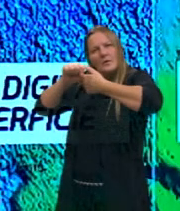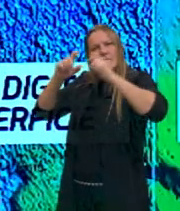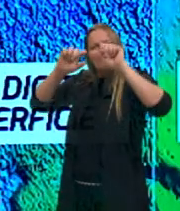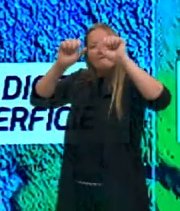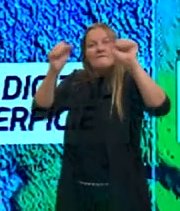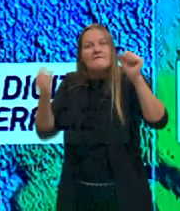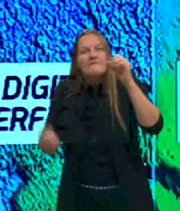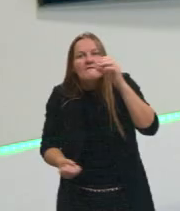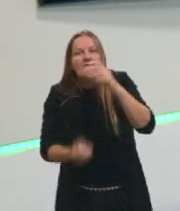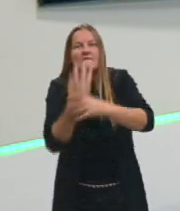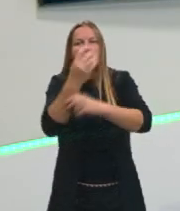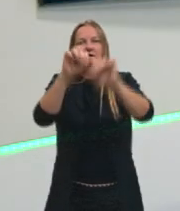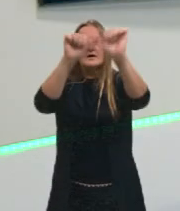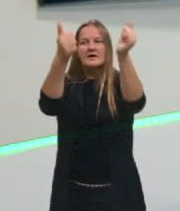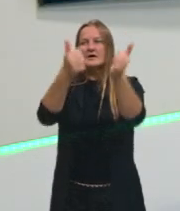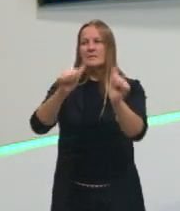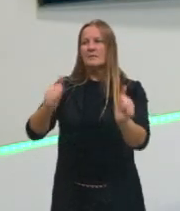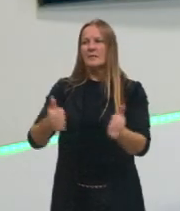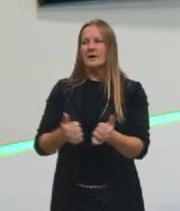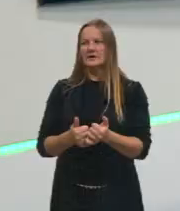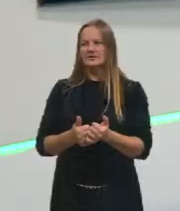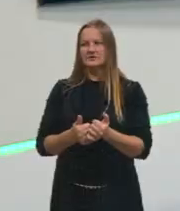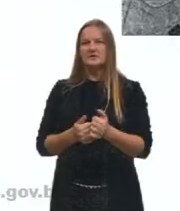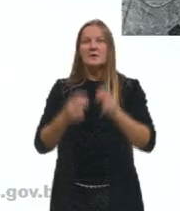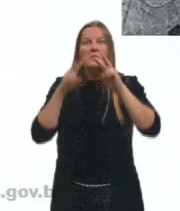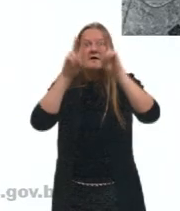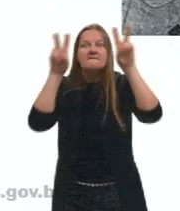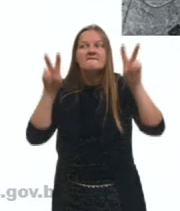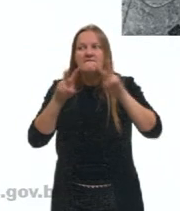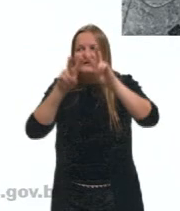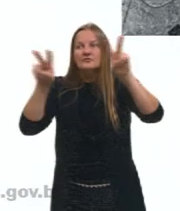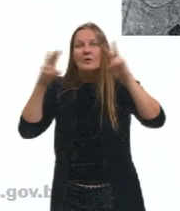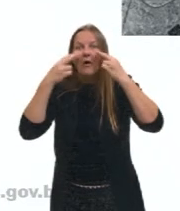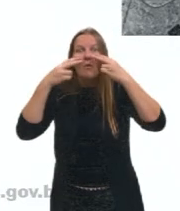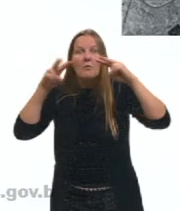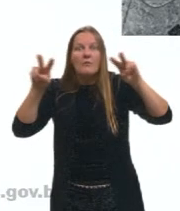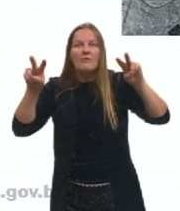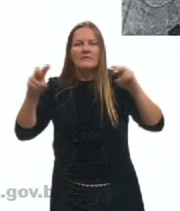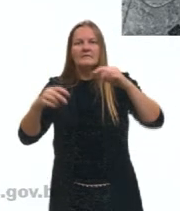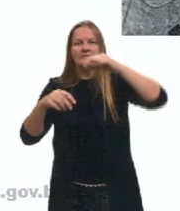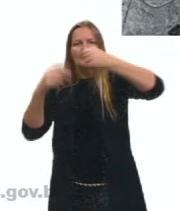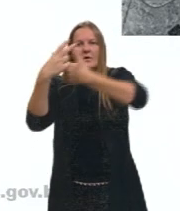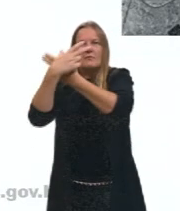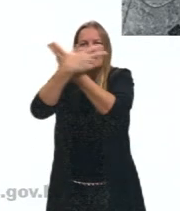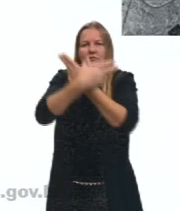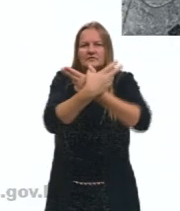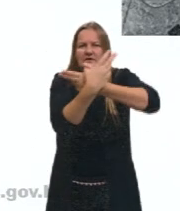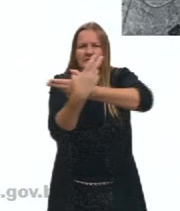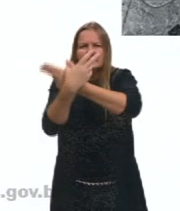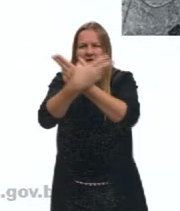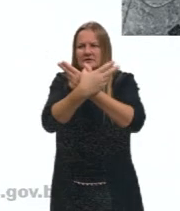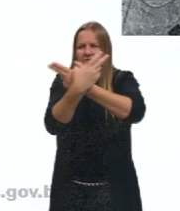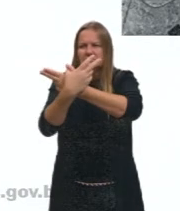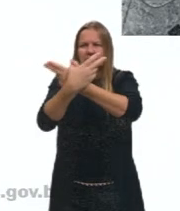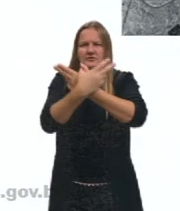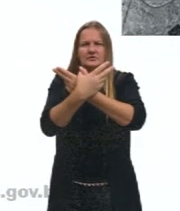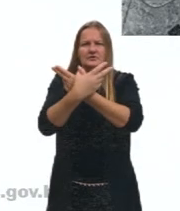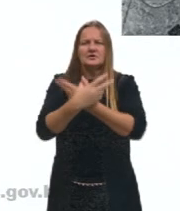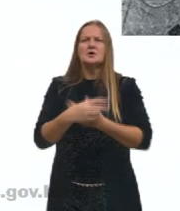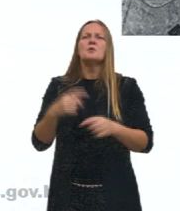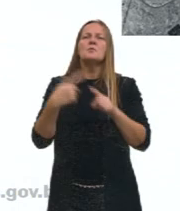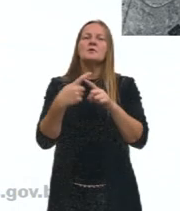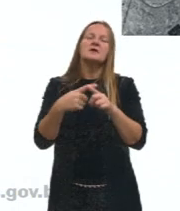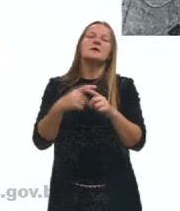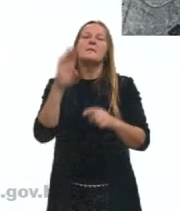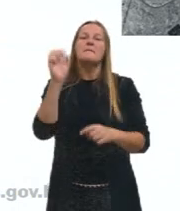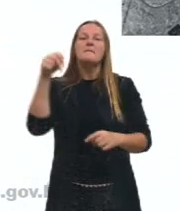uma imagem. Ó, como é que a gente começa a ver, certo? Então, a gente começa, então, banda X, banda P, a gente